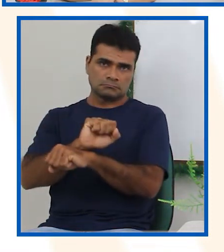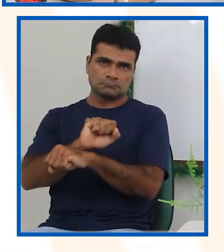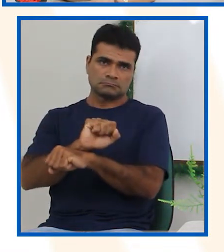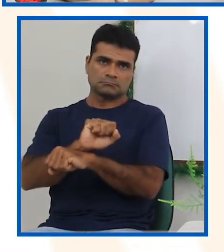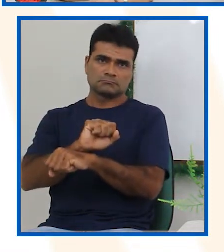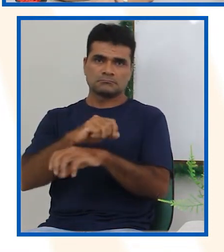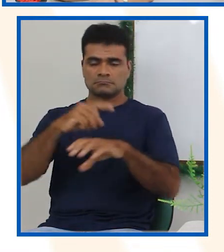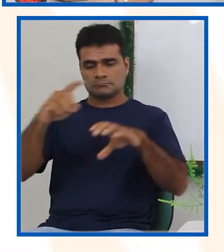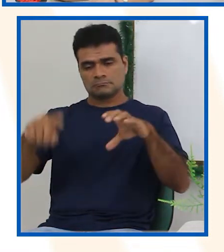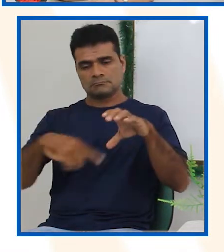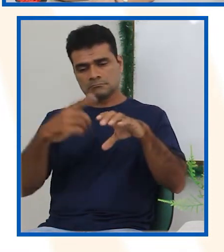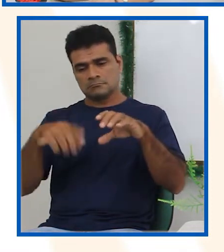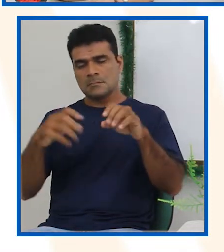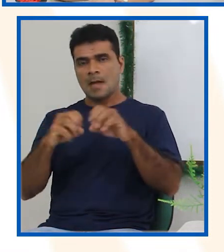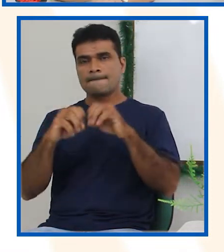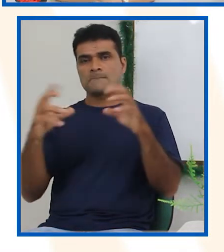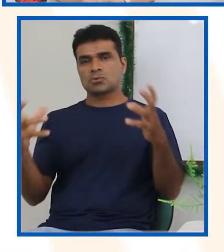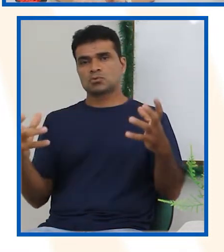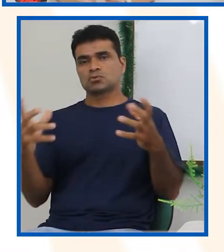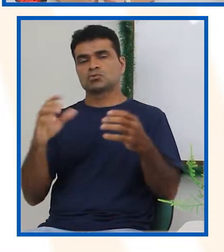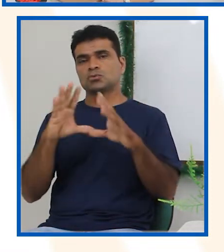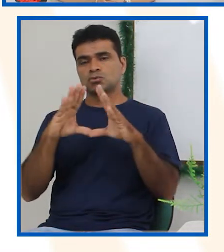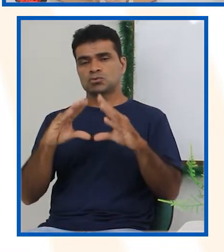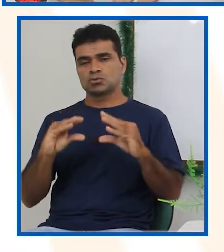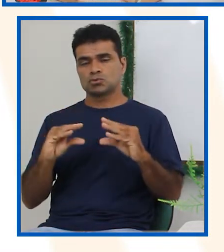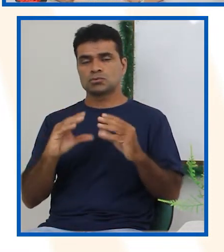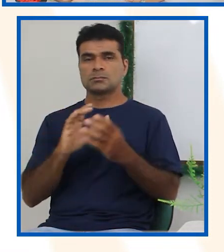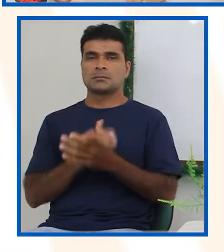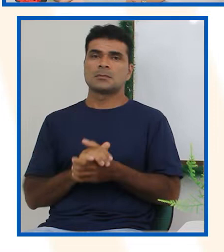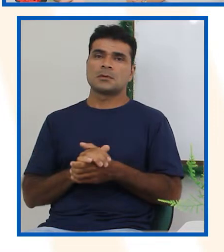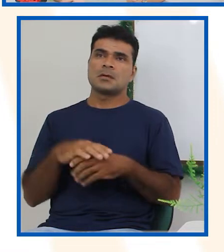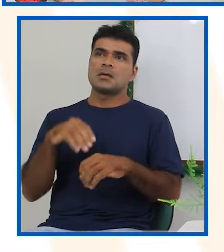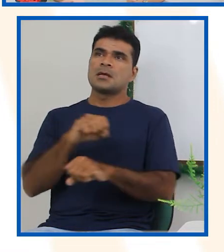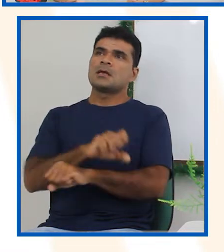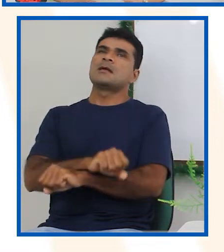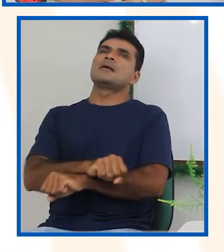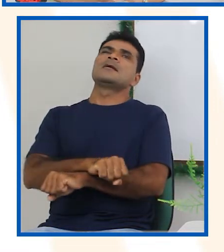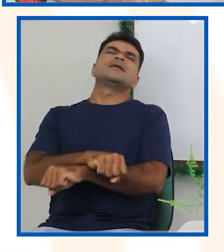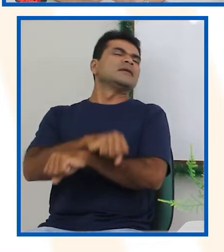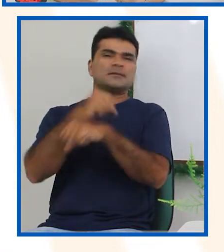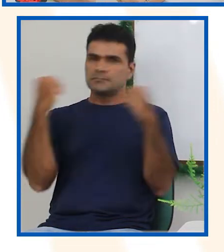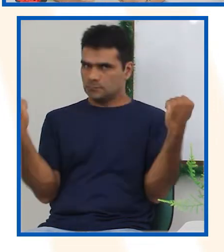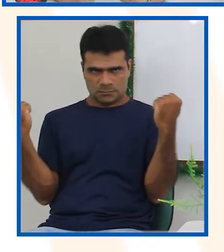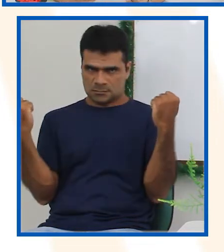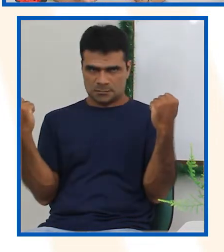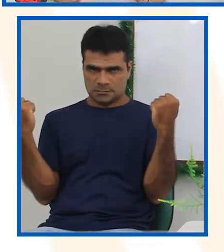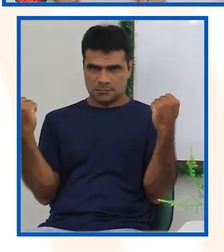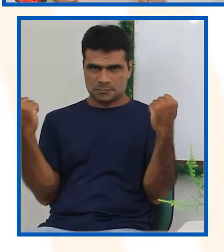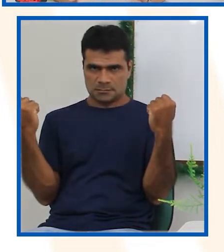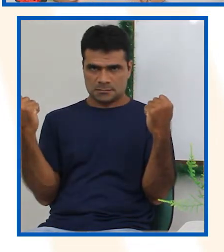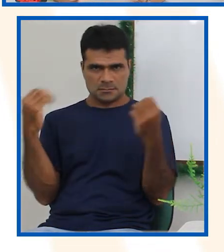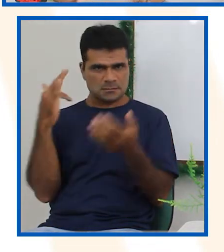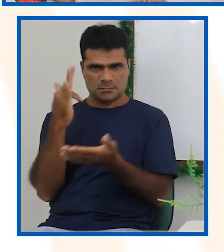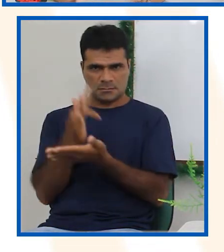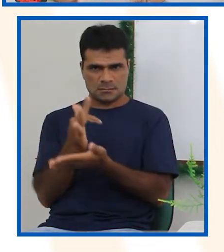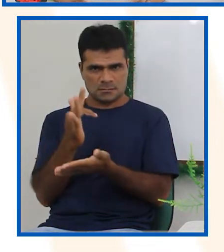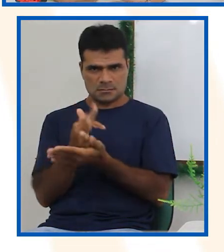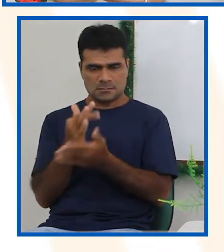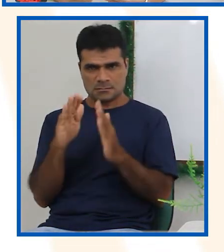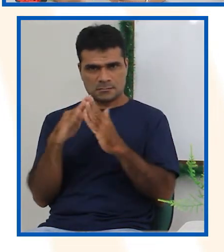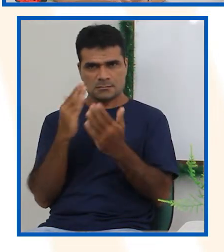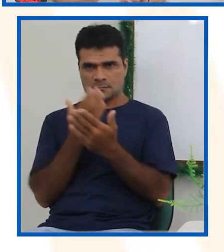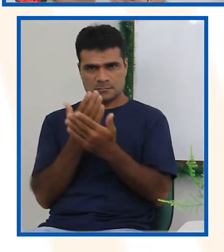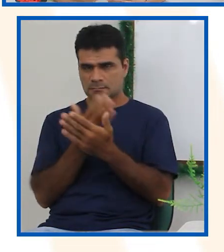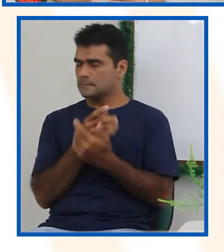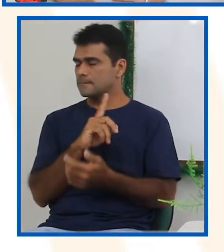E é impossível acontecer? Não, porque se tratando de seres humanos, de vez em quando acontecem situações